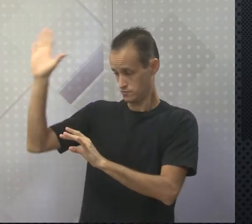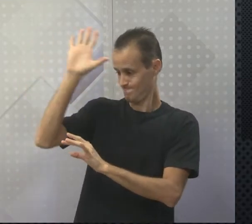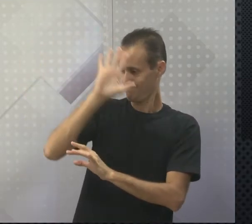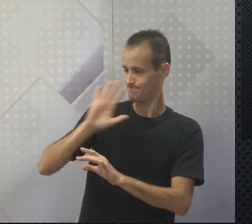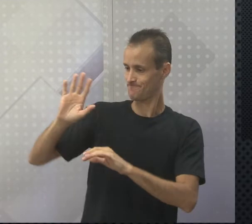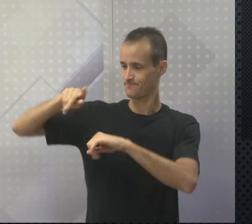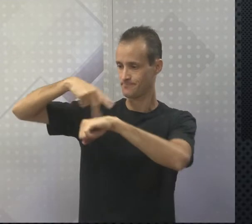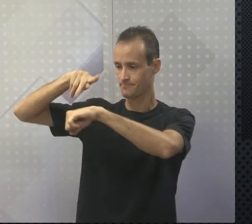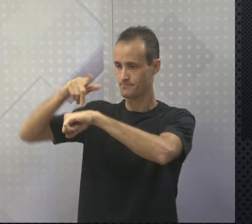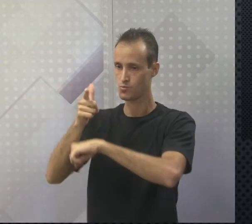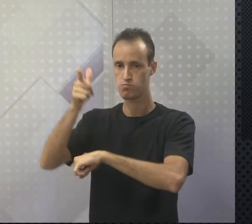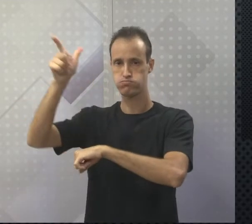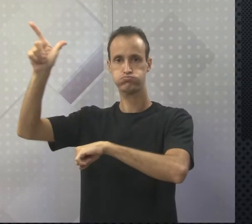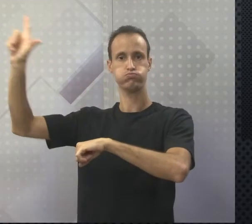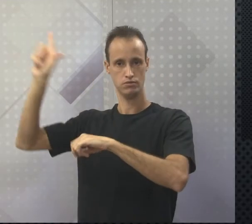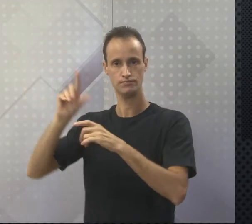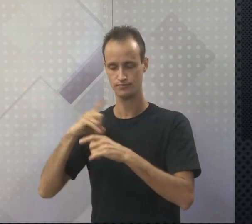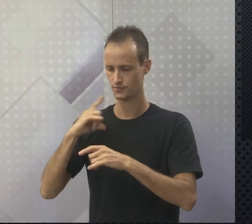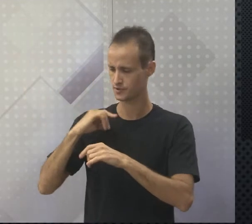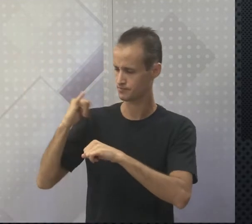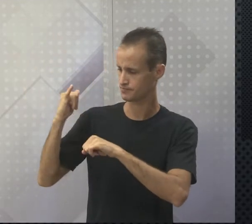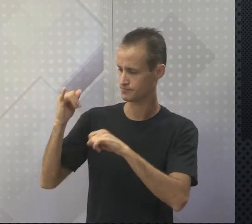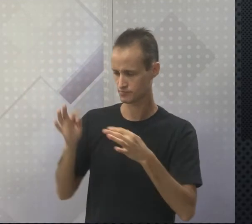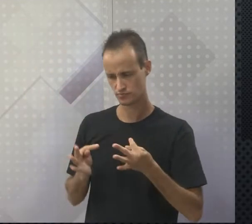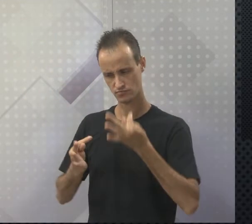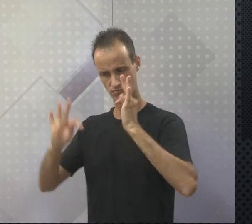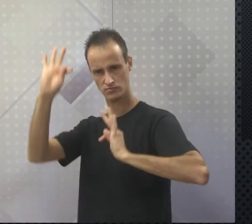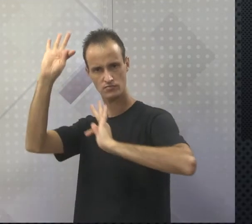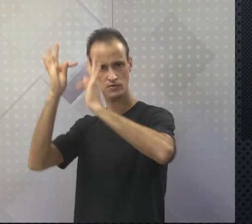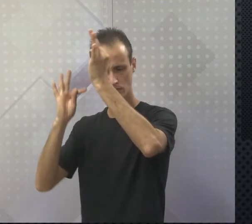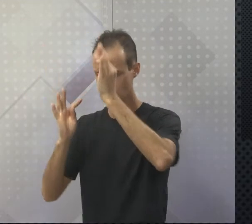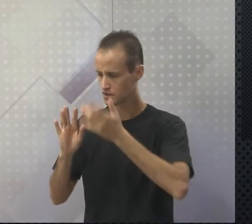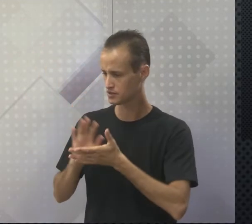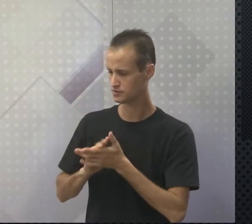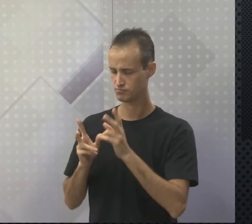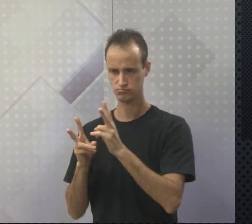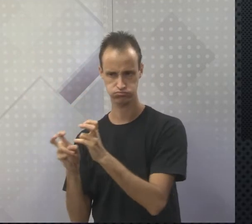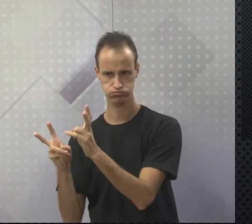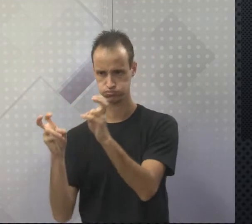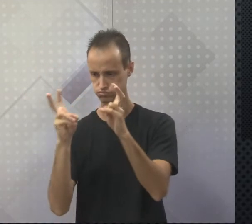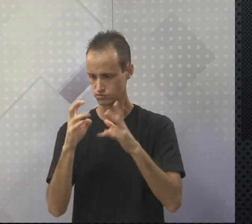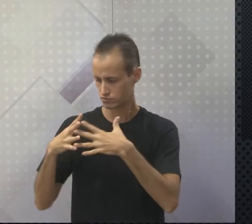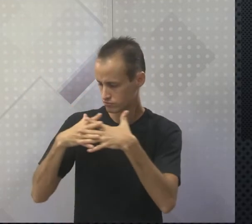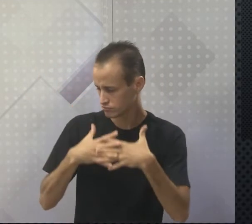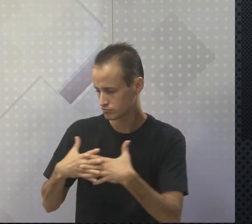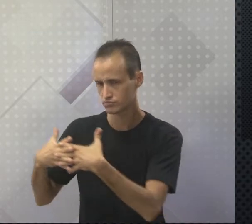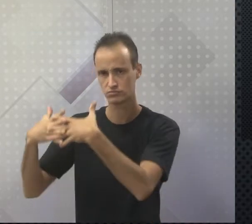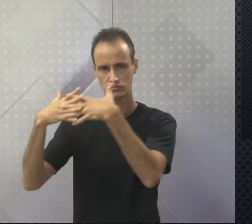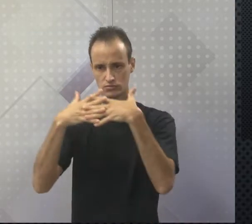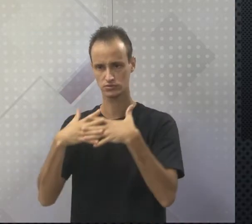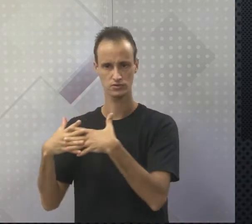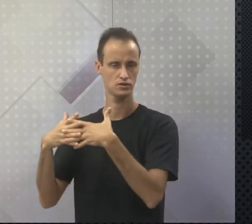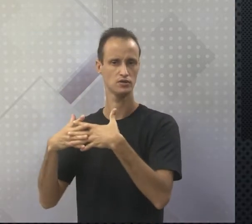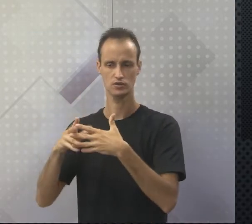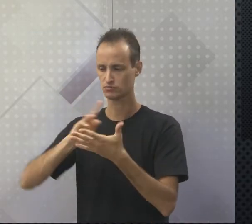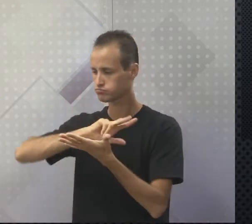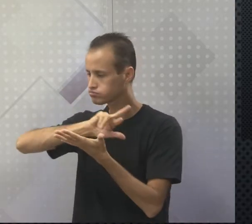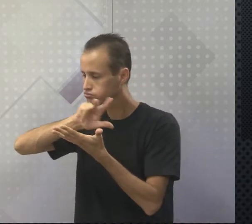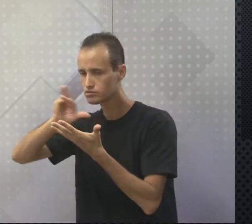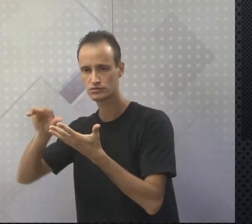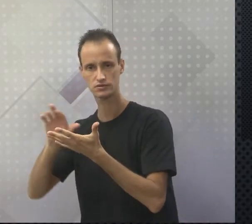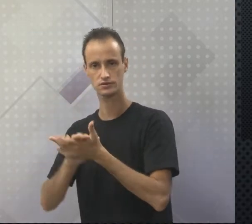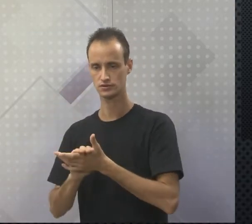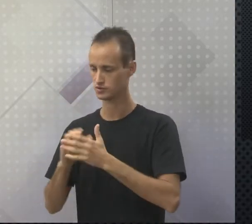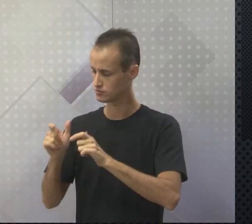internacionais. Emprega tecnologia, máquinas, fertilizantes, agrotóxicos e apresenta elevada